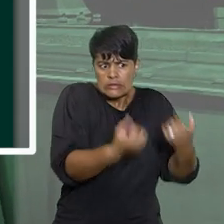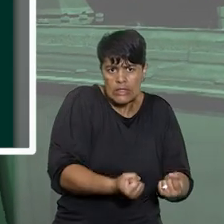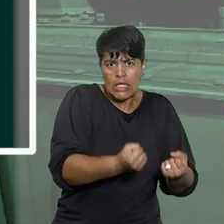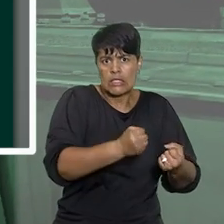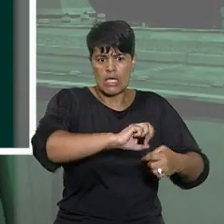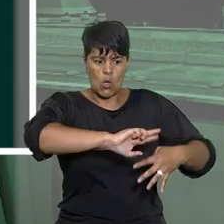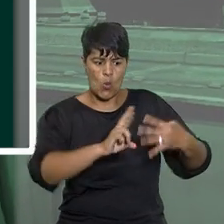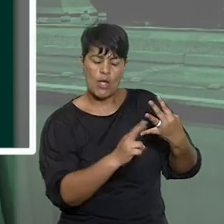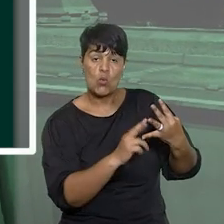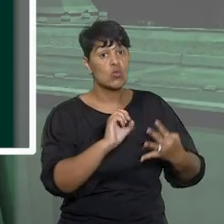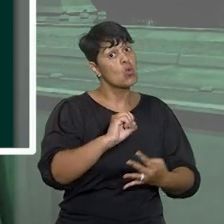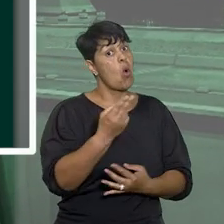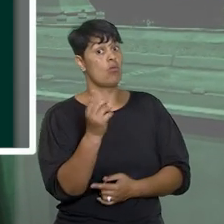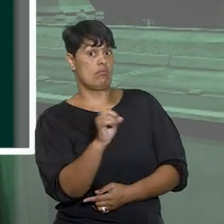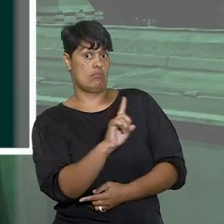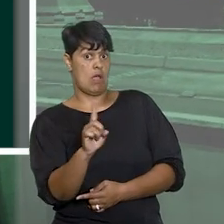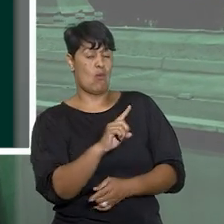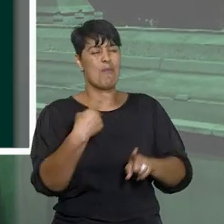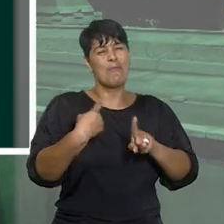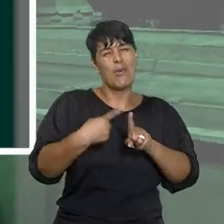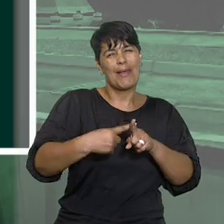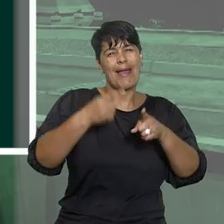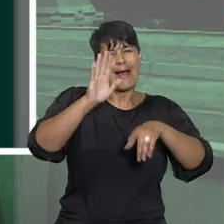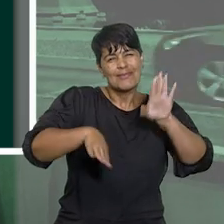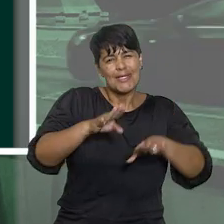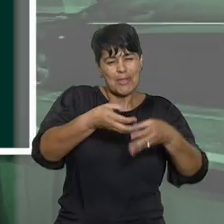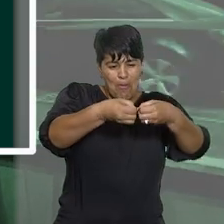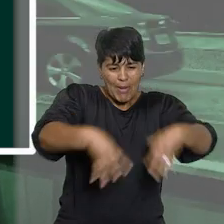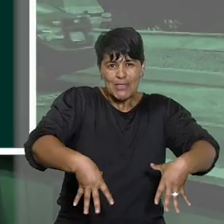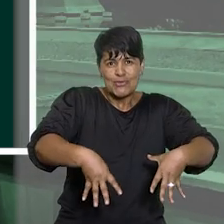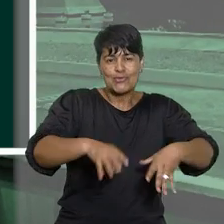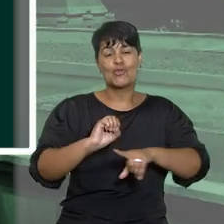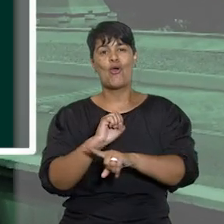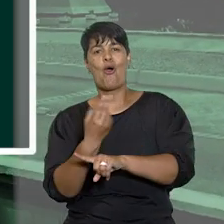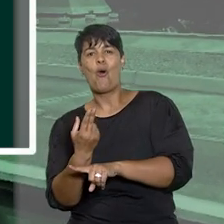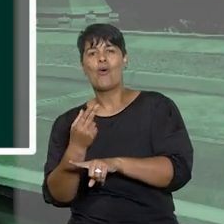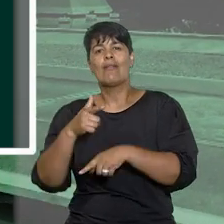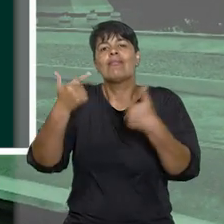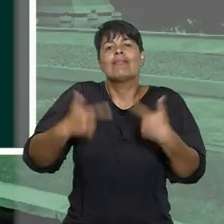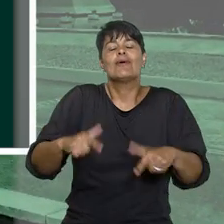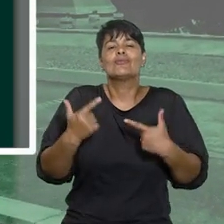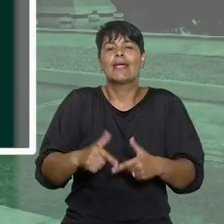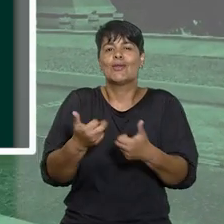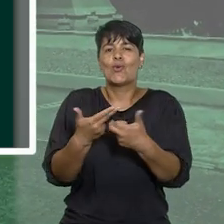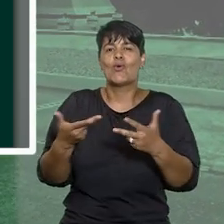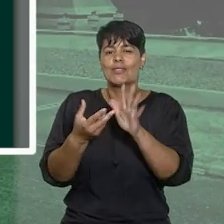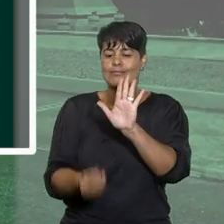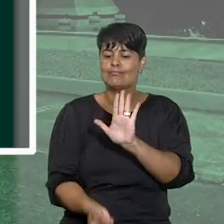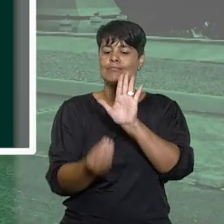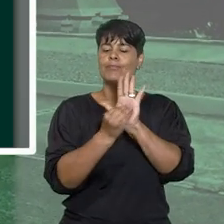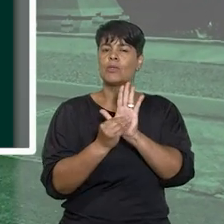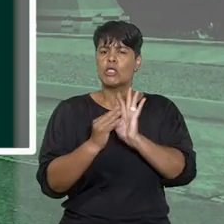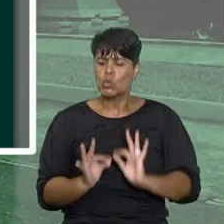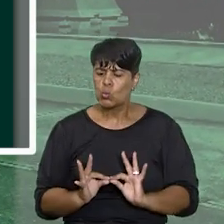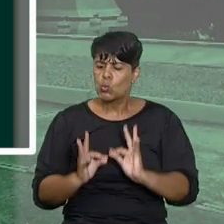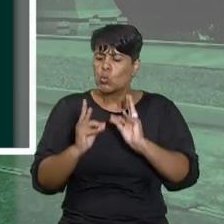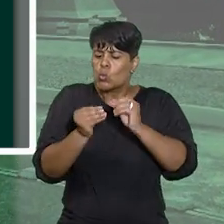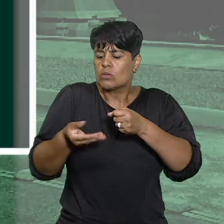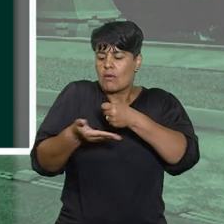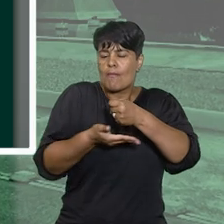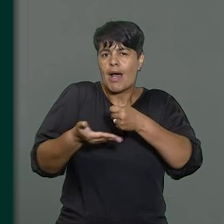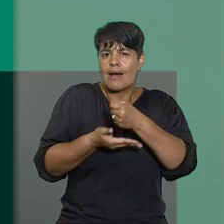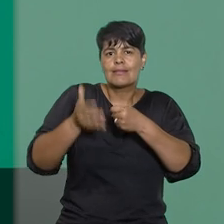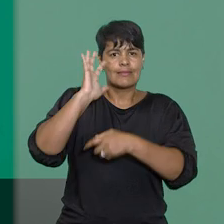recurso inadmissível, prejudicado ou que não tiver empugnado especificamente todos os fundamentos da